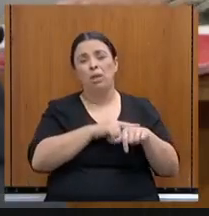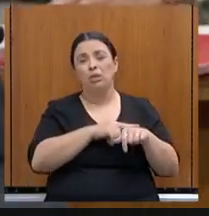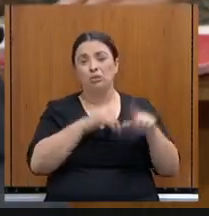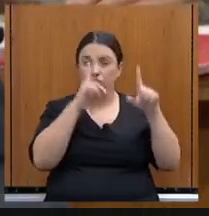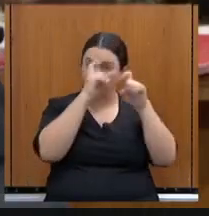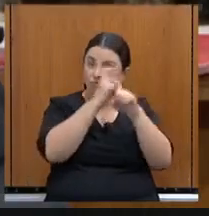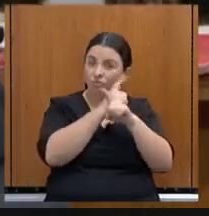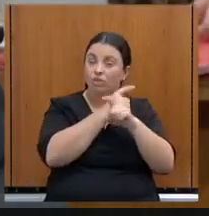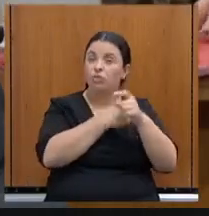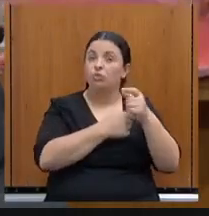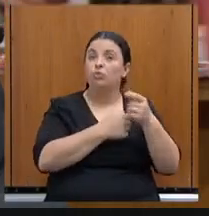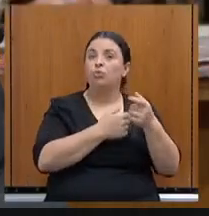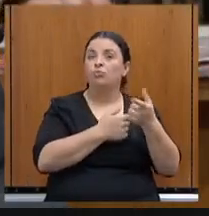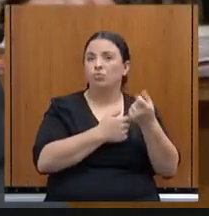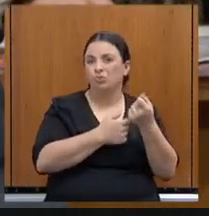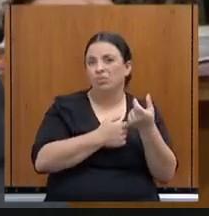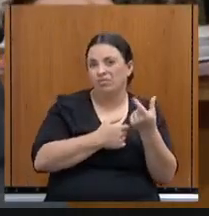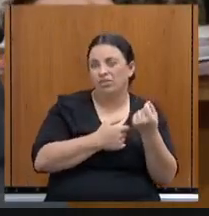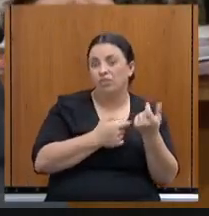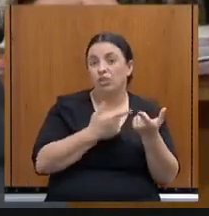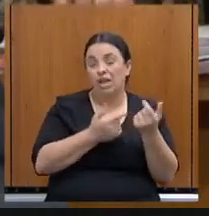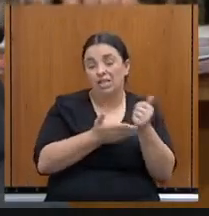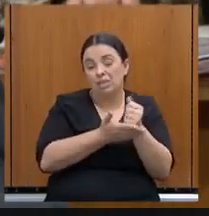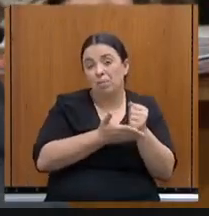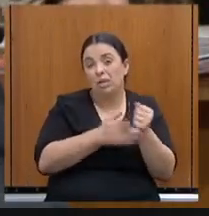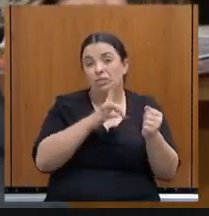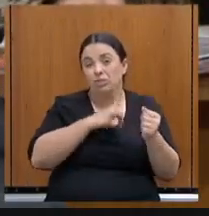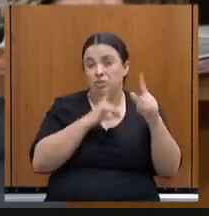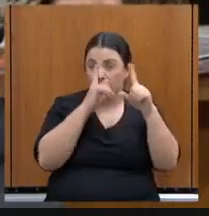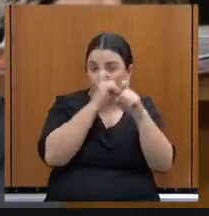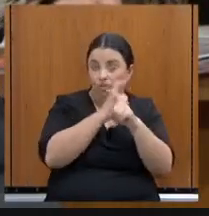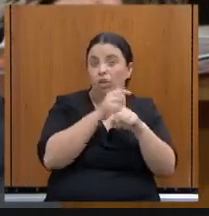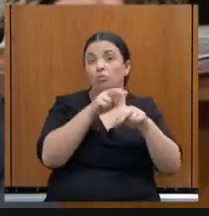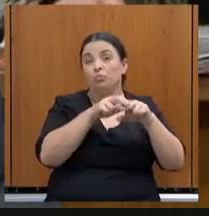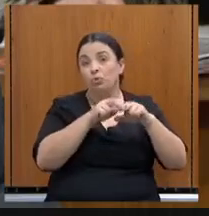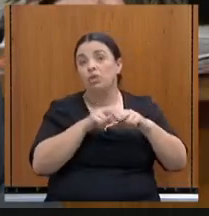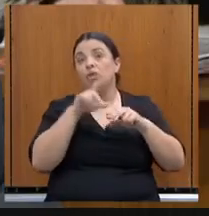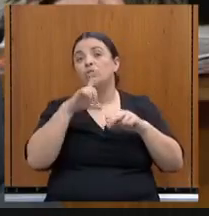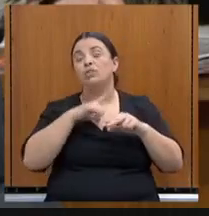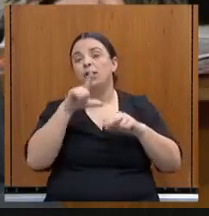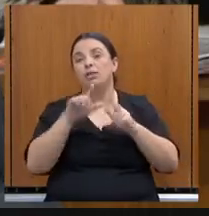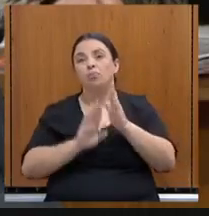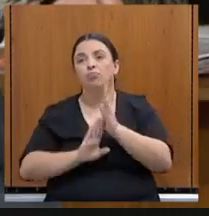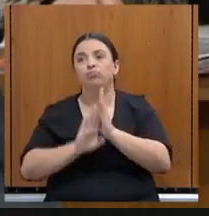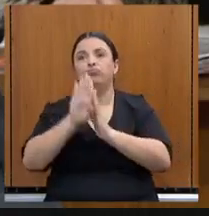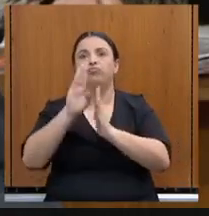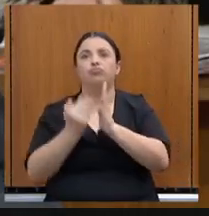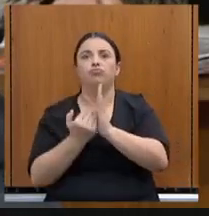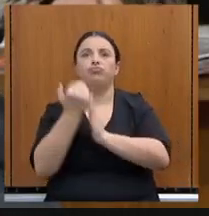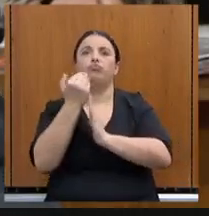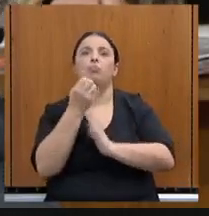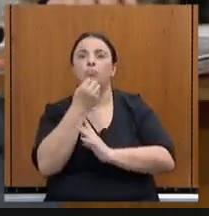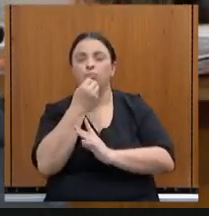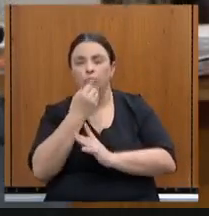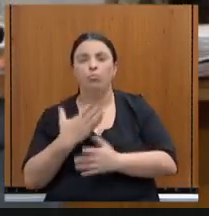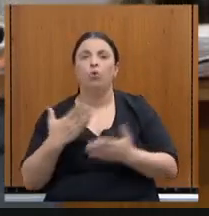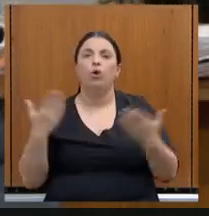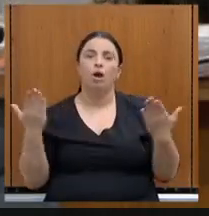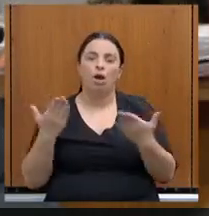de arrecadação em 2020, ela estava deprimida e é por isso esse ganho de arrecadação muito relevante,